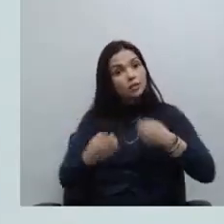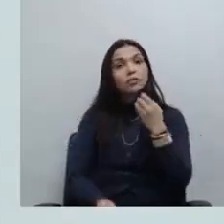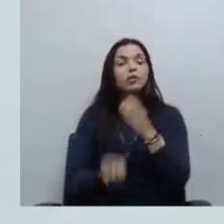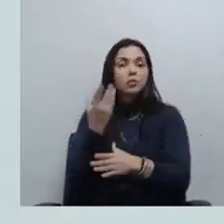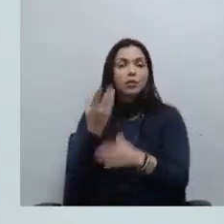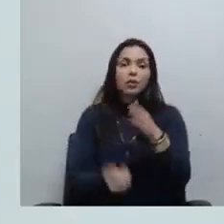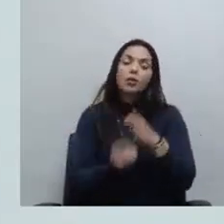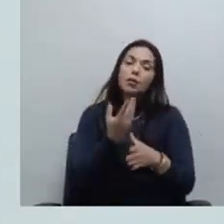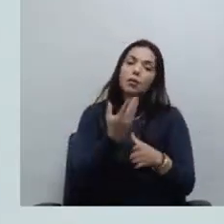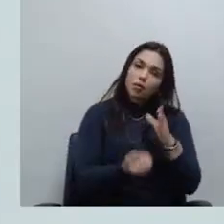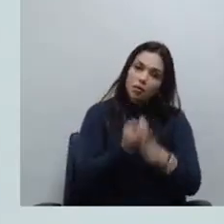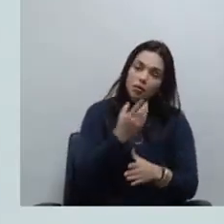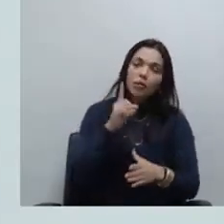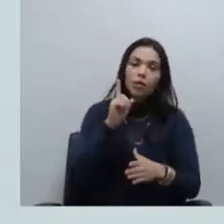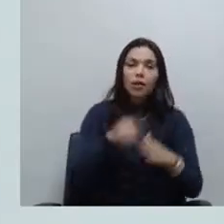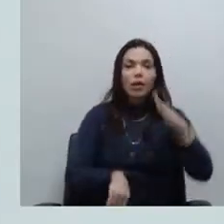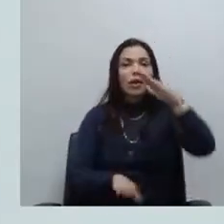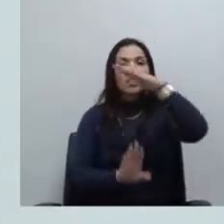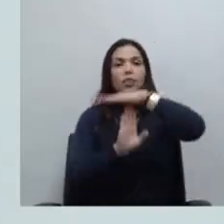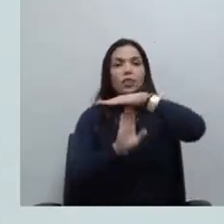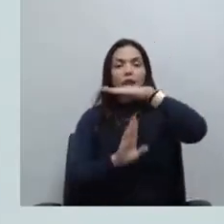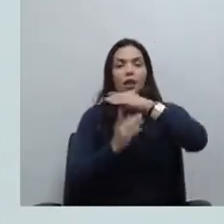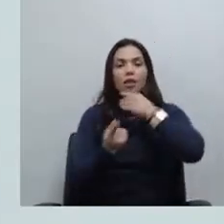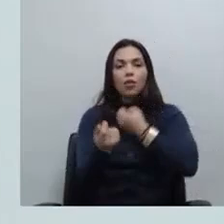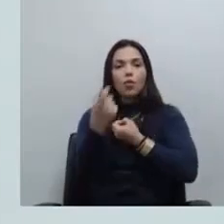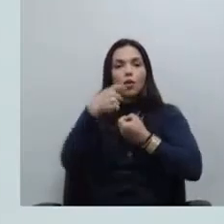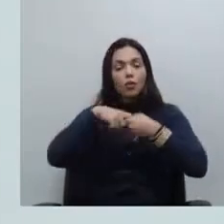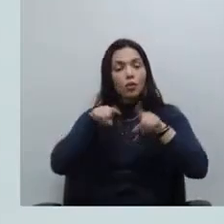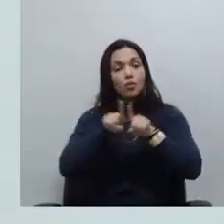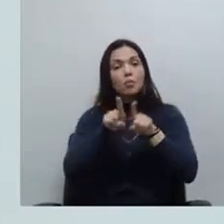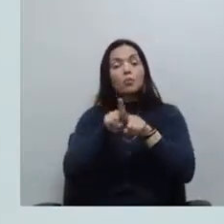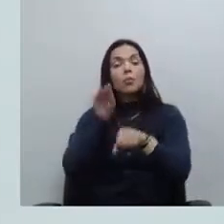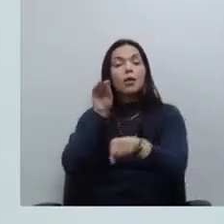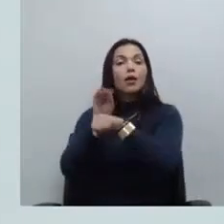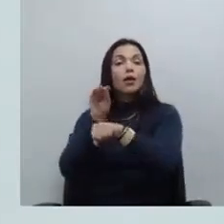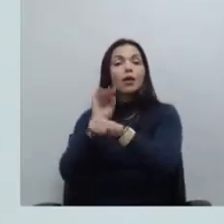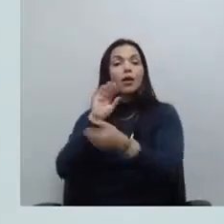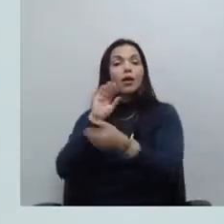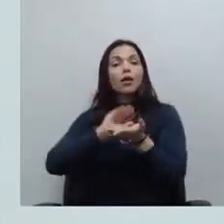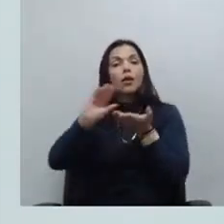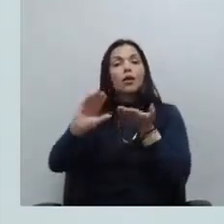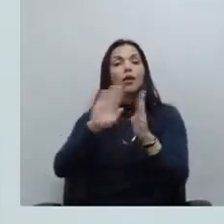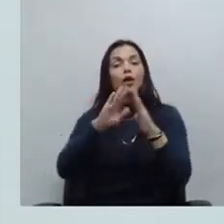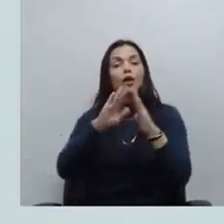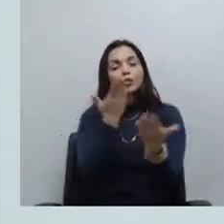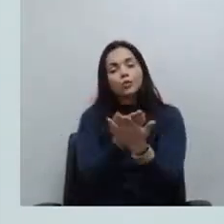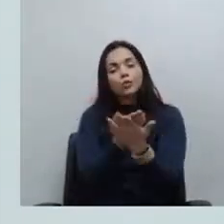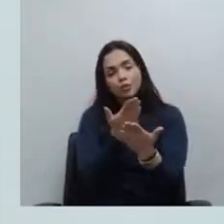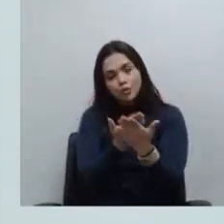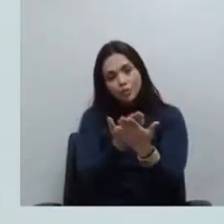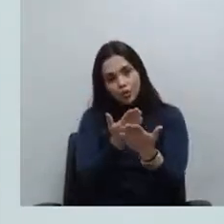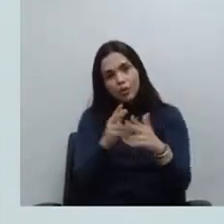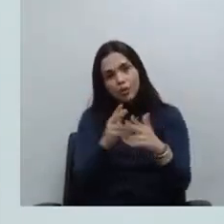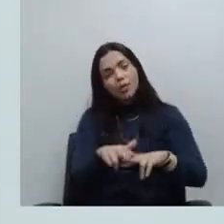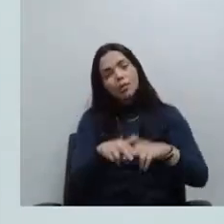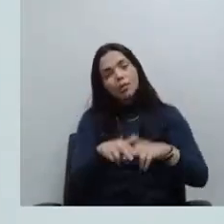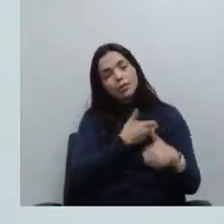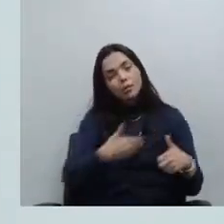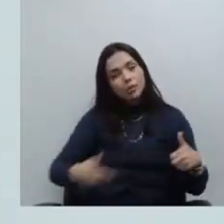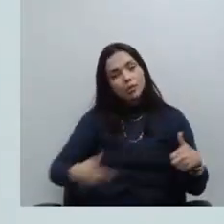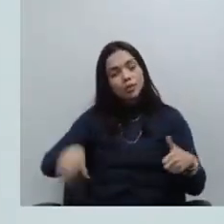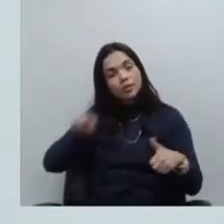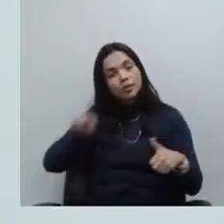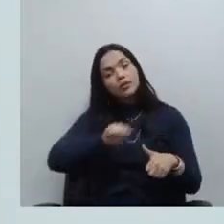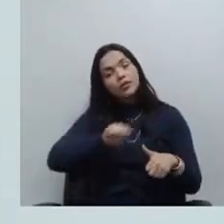medidas já anunciadas como o teto retroativo e o auxílio creche eu também na esteira do que já dito pelo presidente da associação